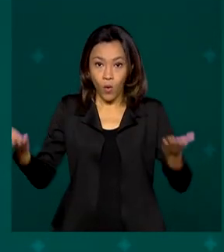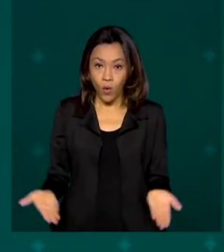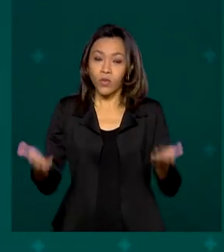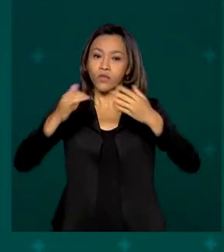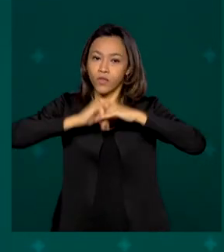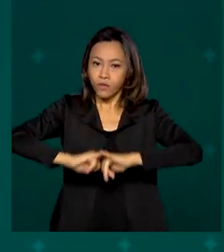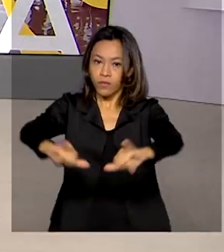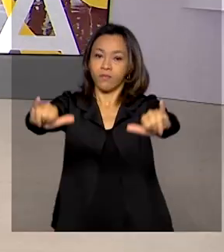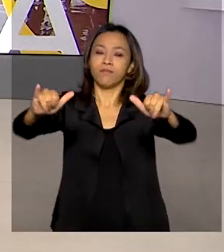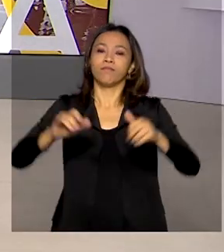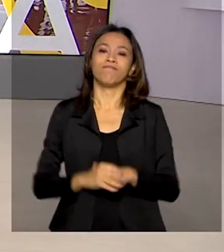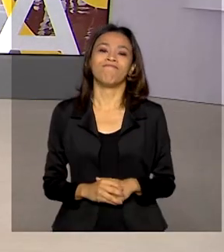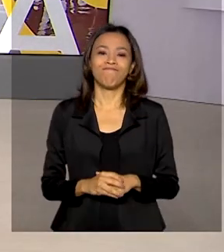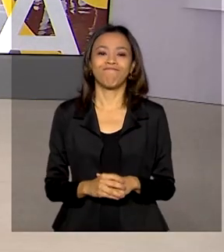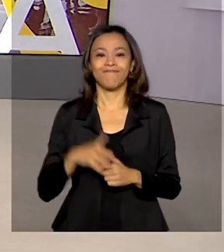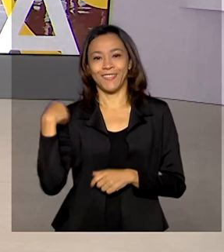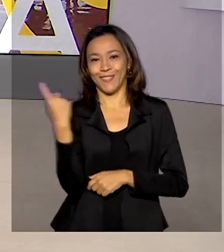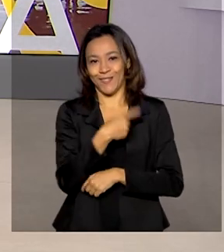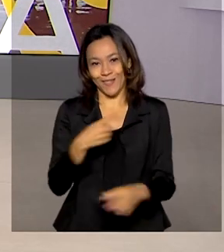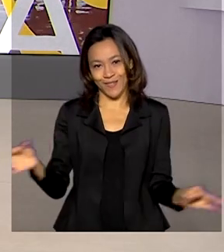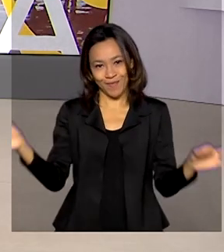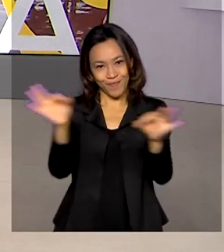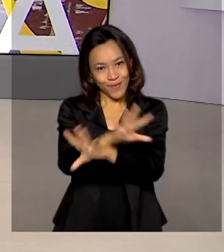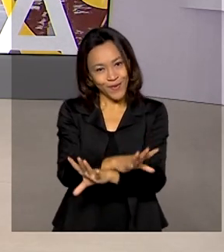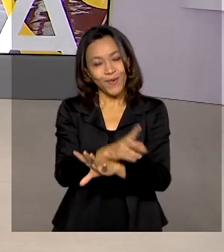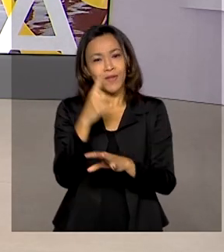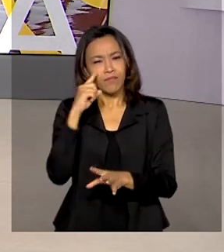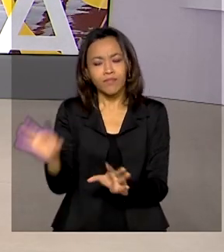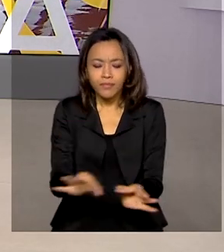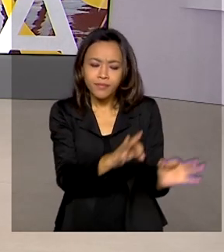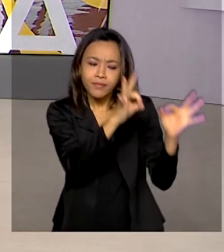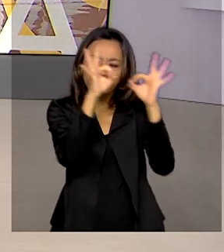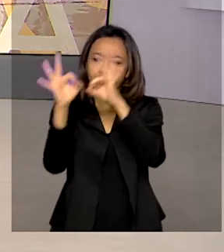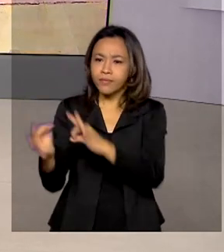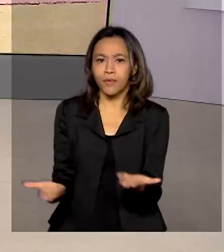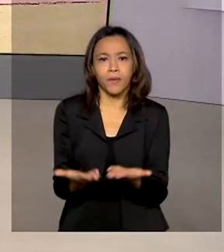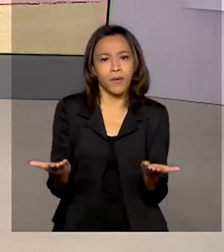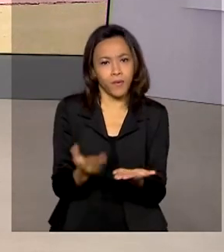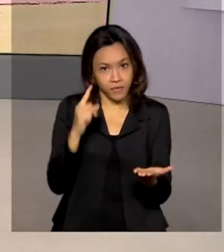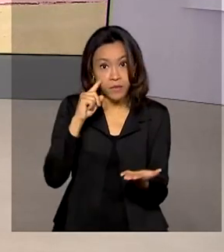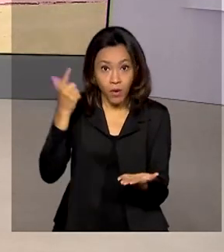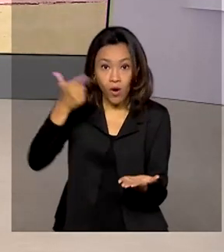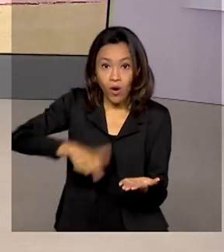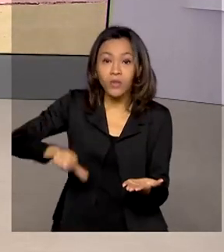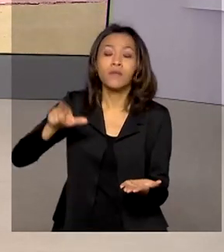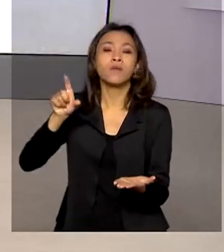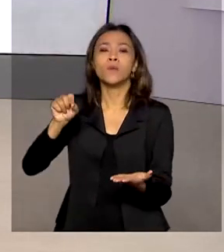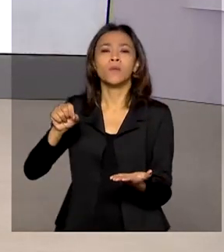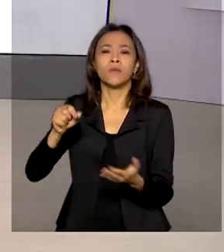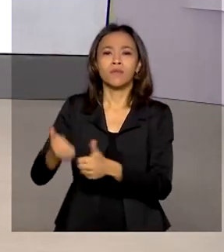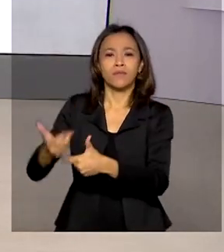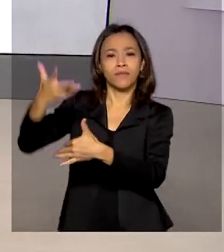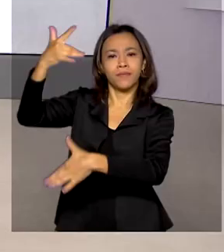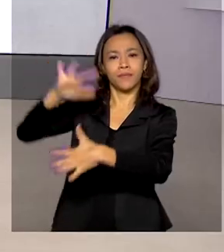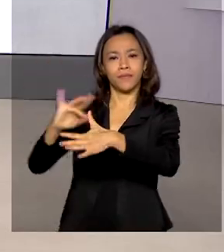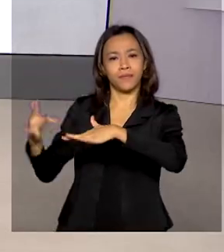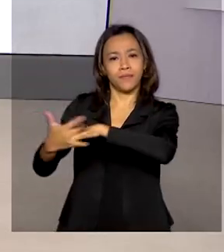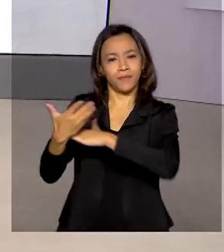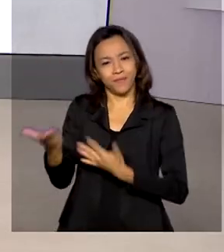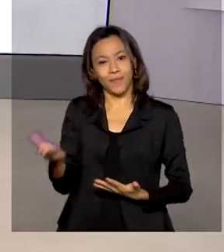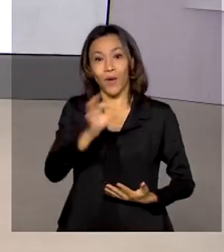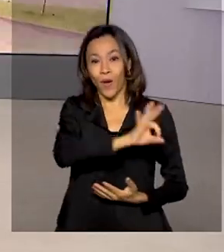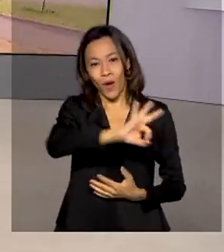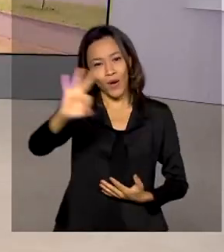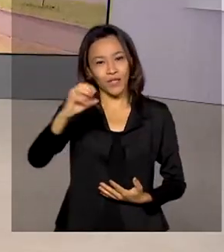Oficial da União. E o Brasil em Dia termina aqui. reportagens de hoje você confere em todas as nossas redes sociais. Uma